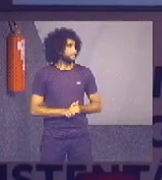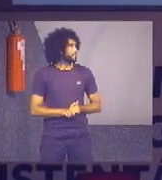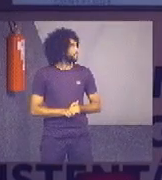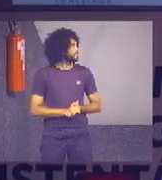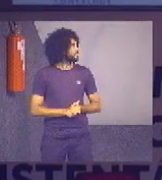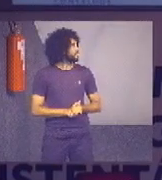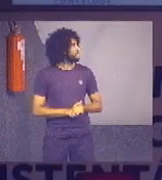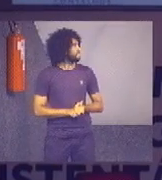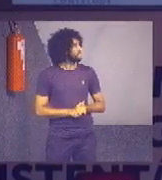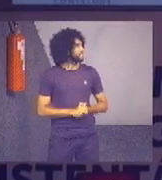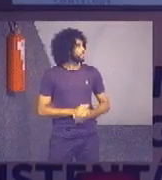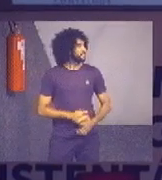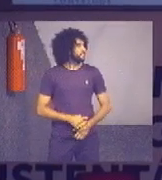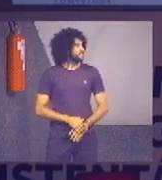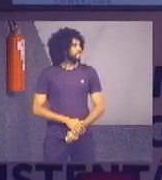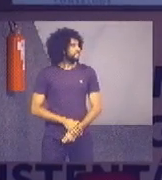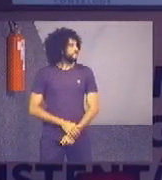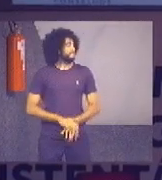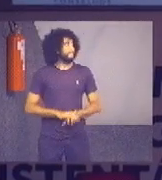Aí, sobre impressão,